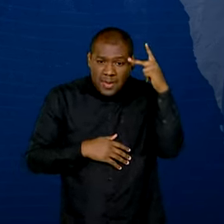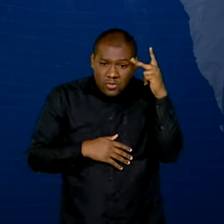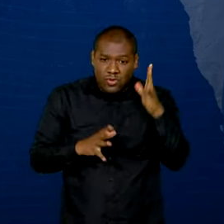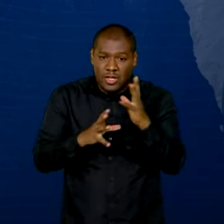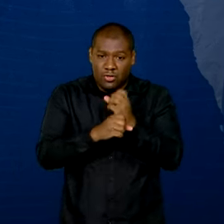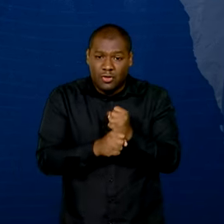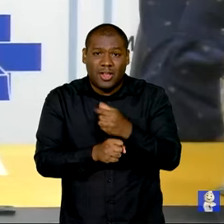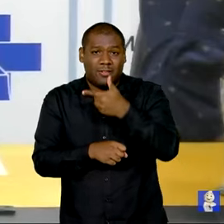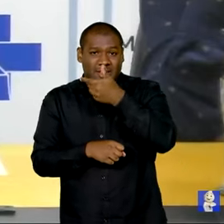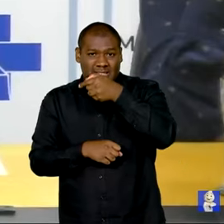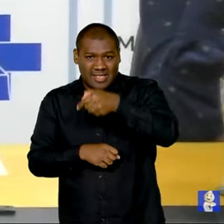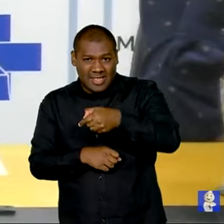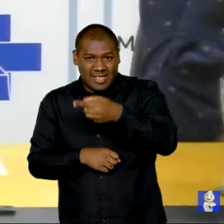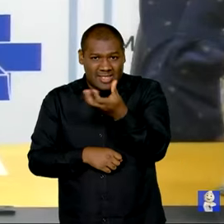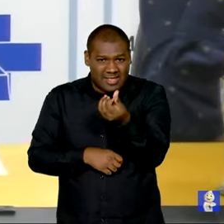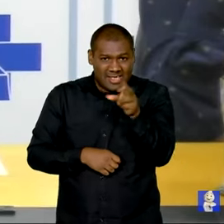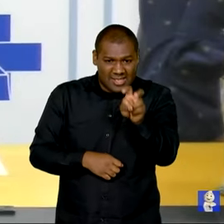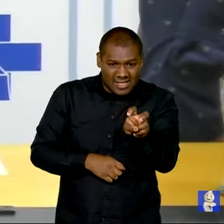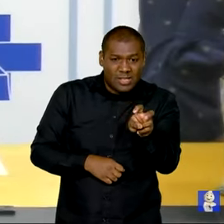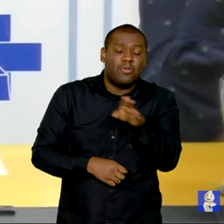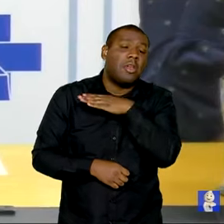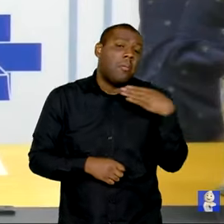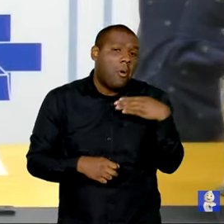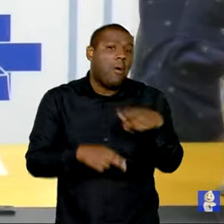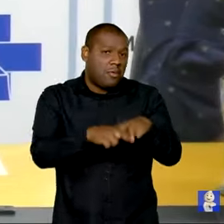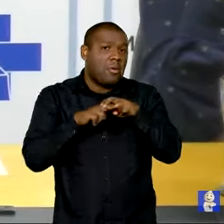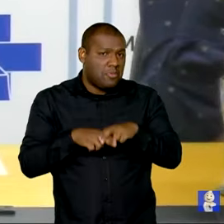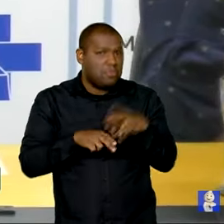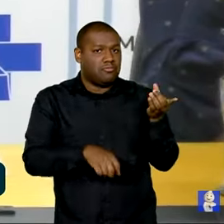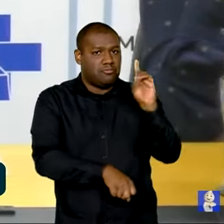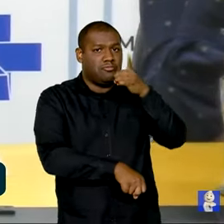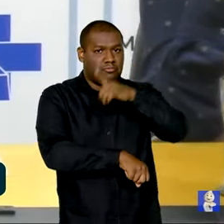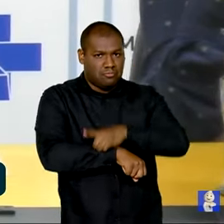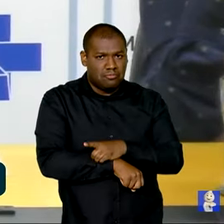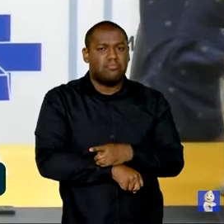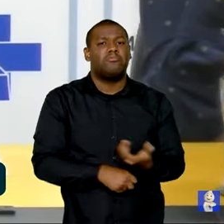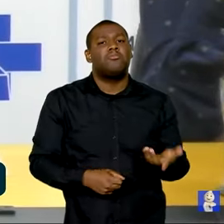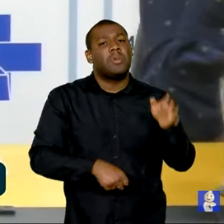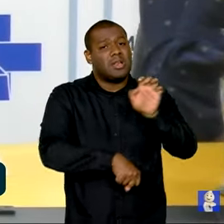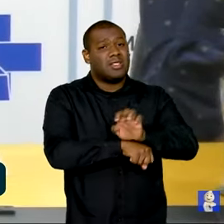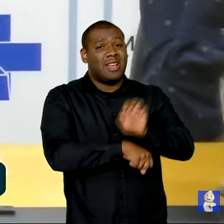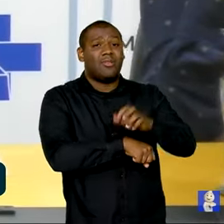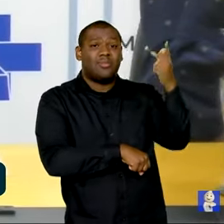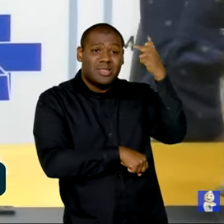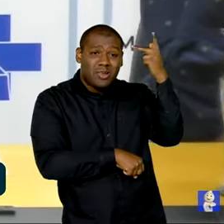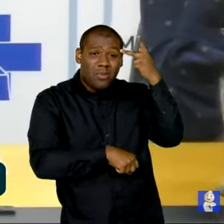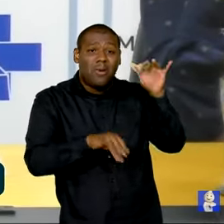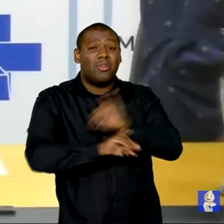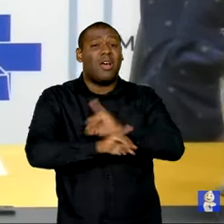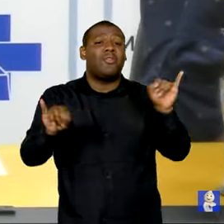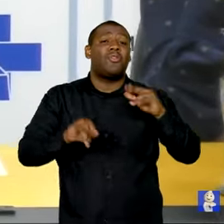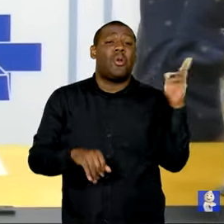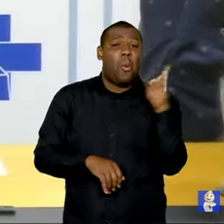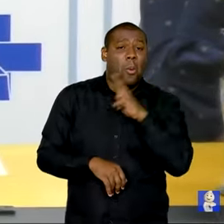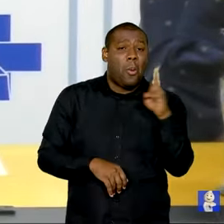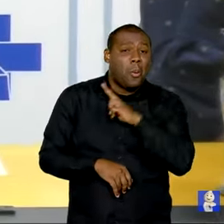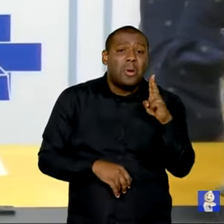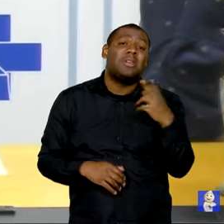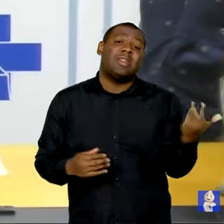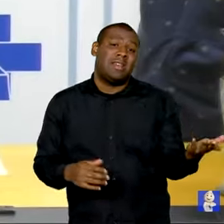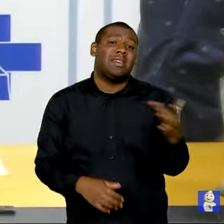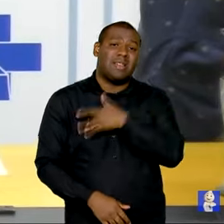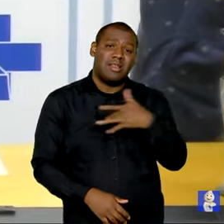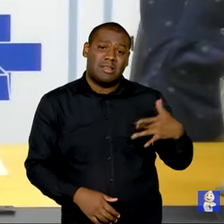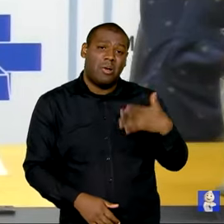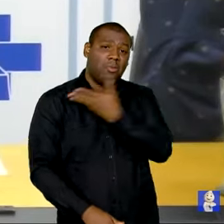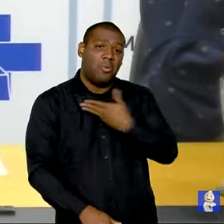relação com o vírus. Hoje o estado de São Paulo decretou emergência em saúde pública por dengue,